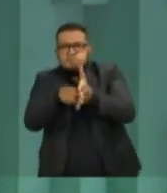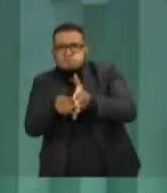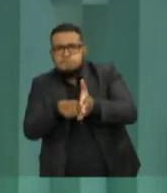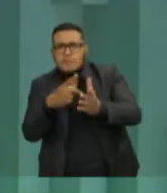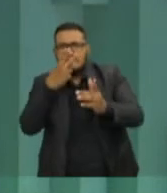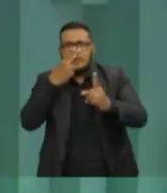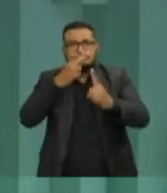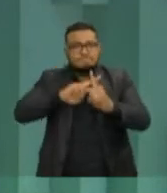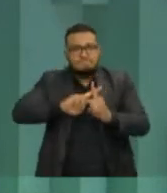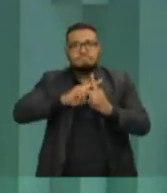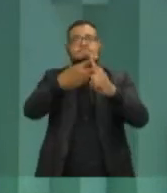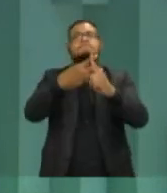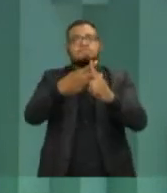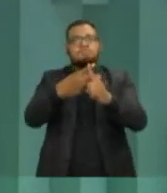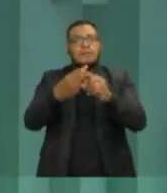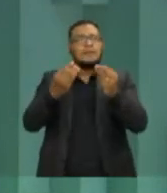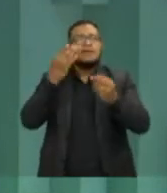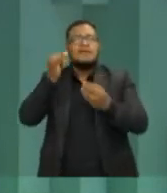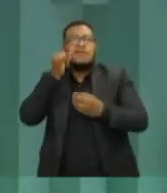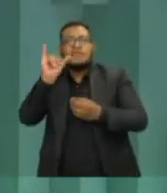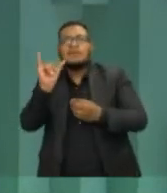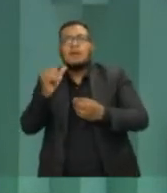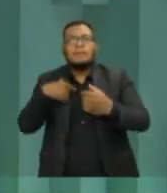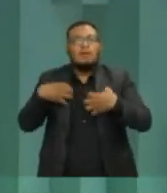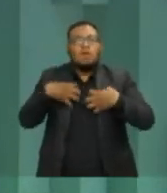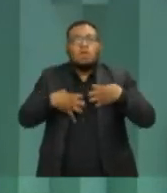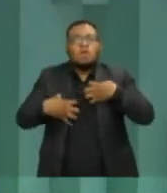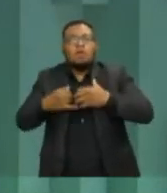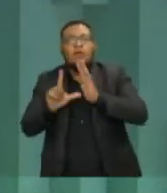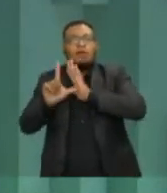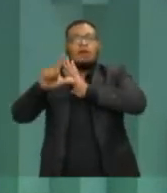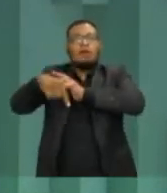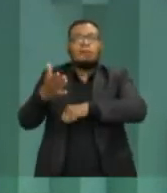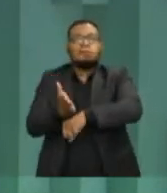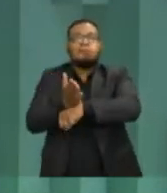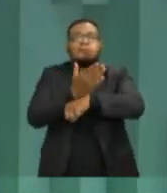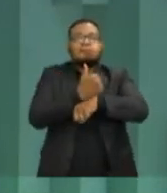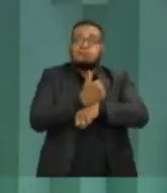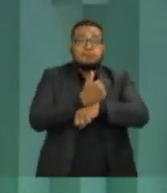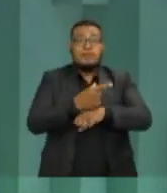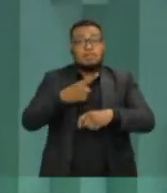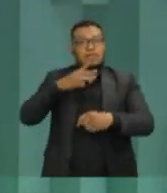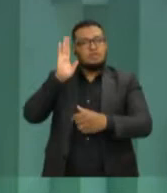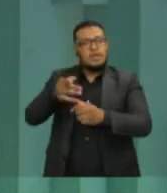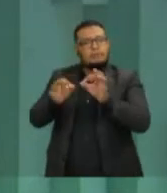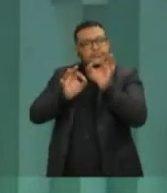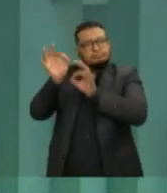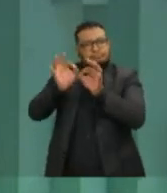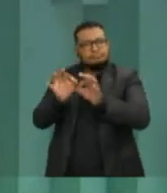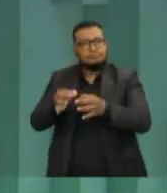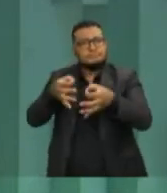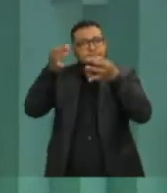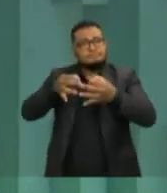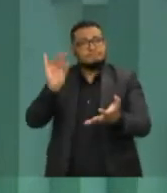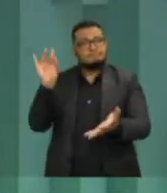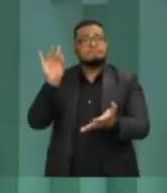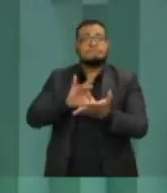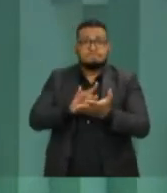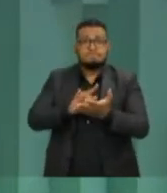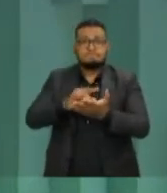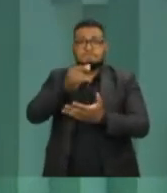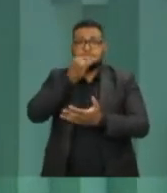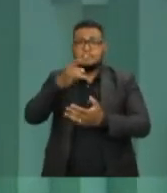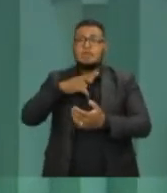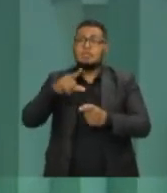para você não permitir a proliferação. Então, as nossas ações são todas concretas. E, naturalmente, uma saudação